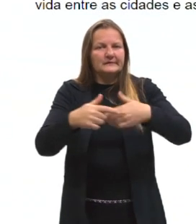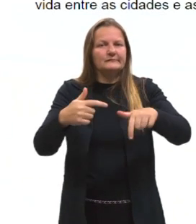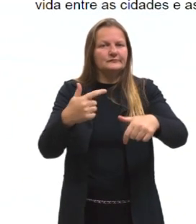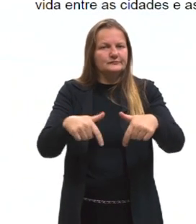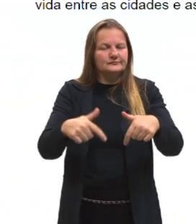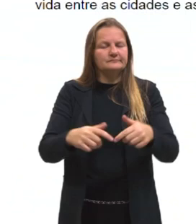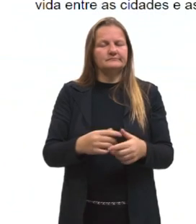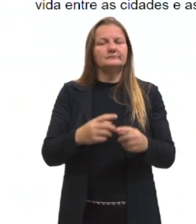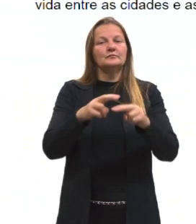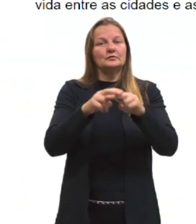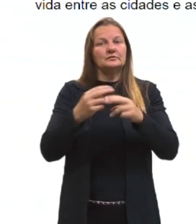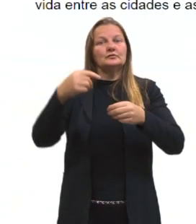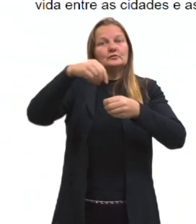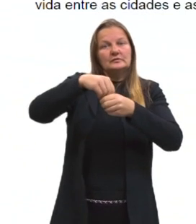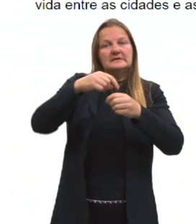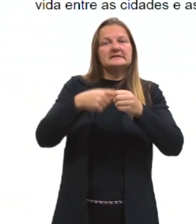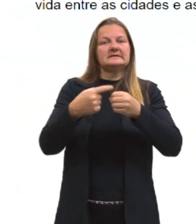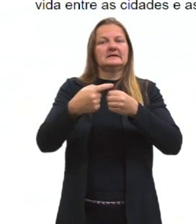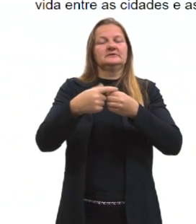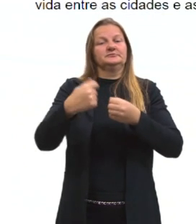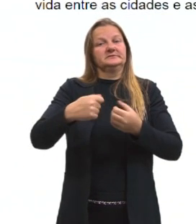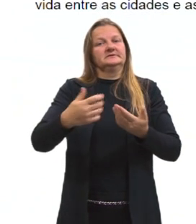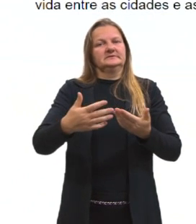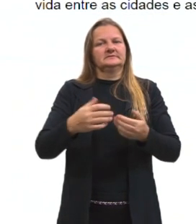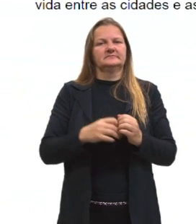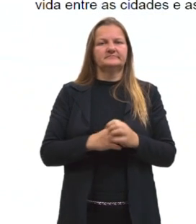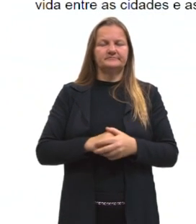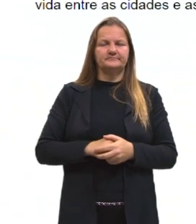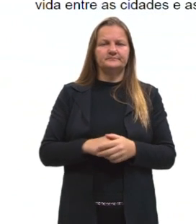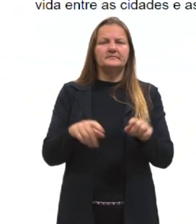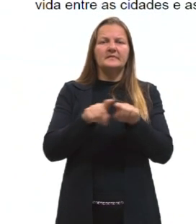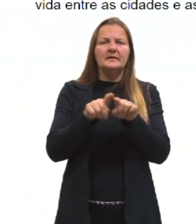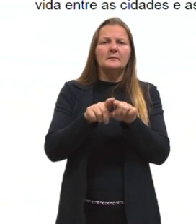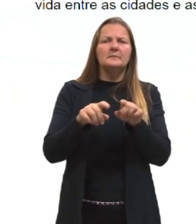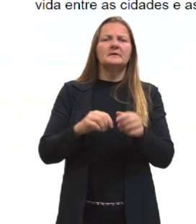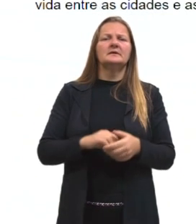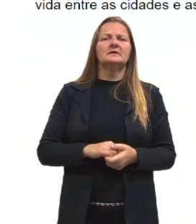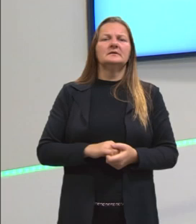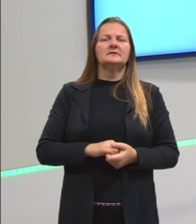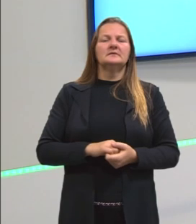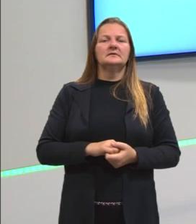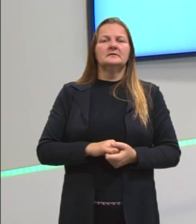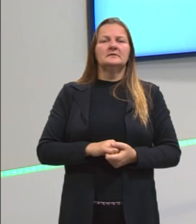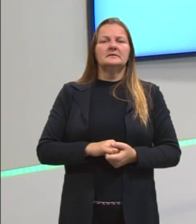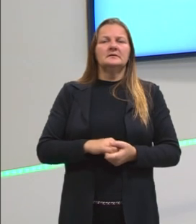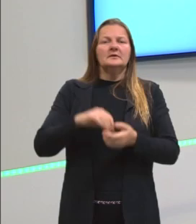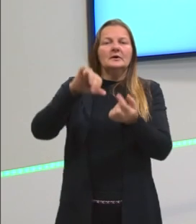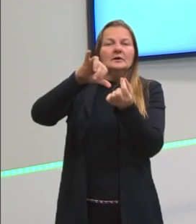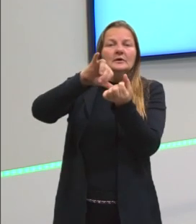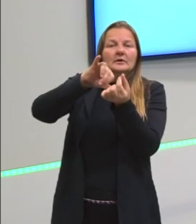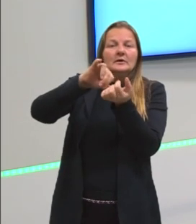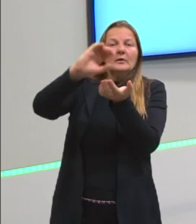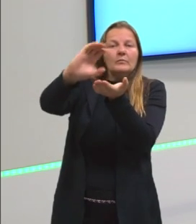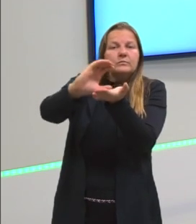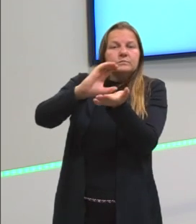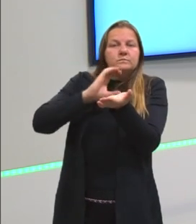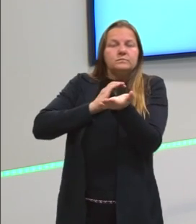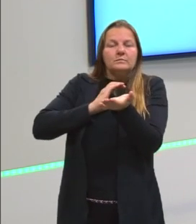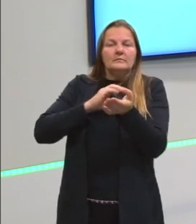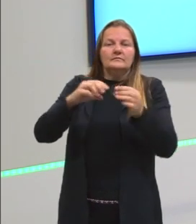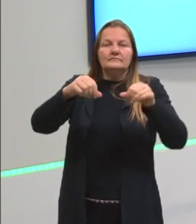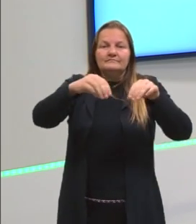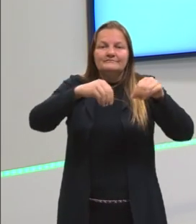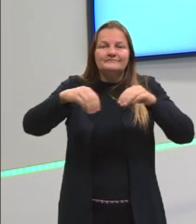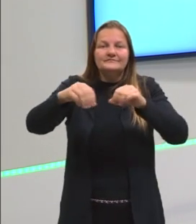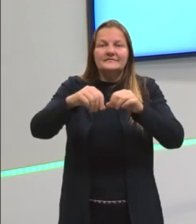outras coisas, tá, outra coisa também que ajuda as pessoas a irem é o capital dessas terras,